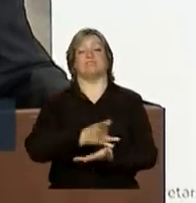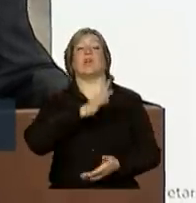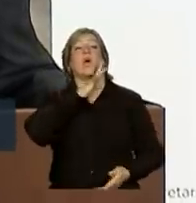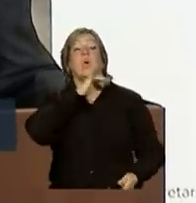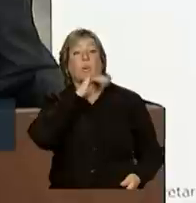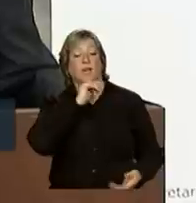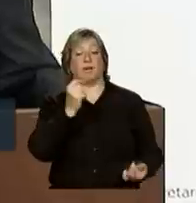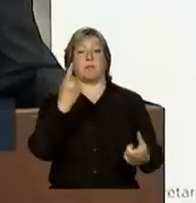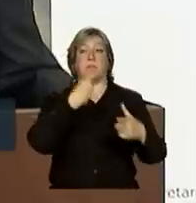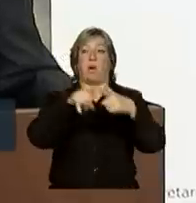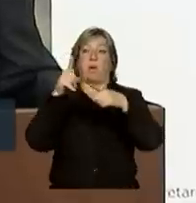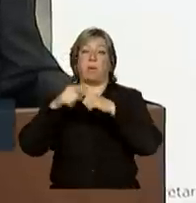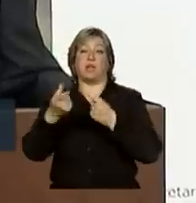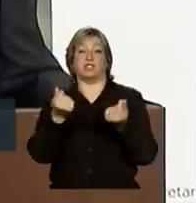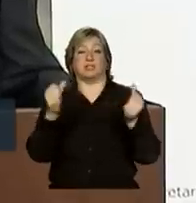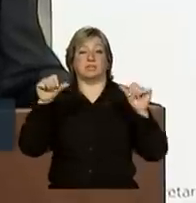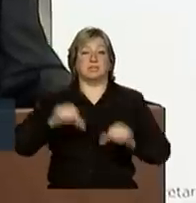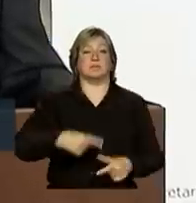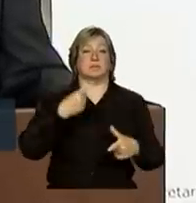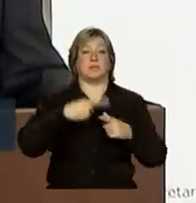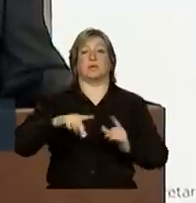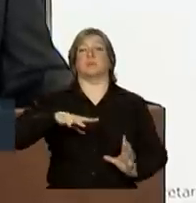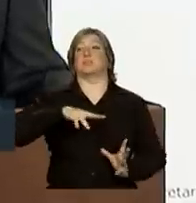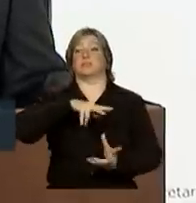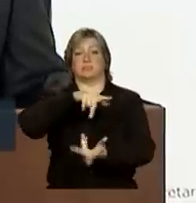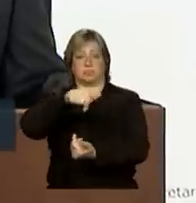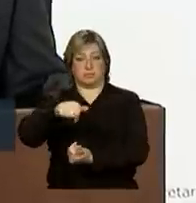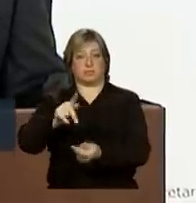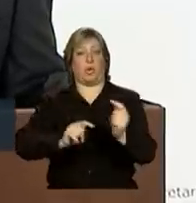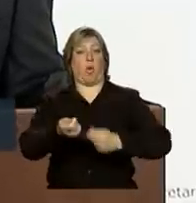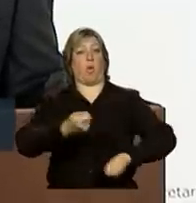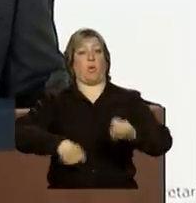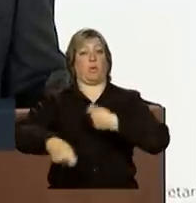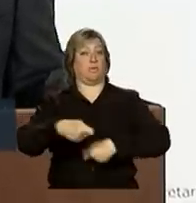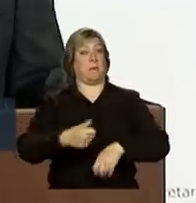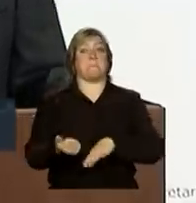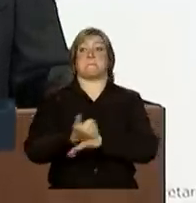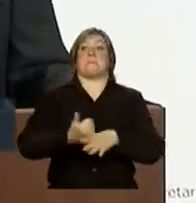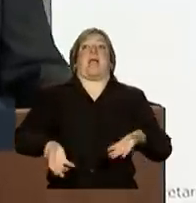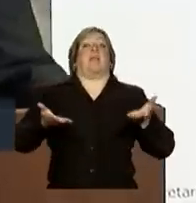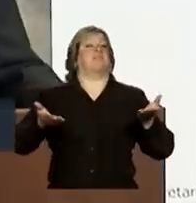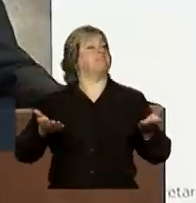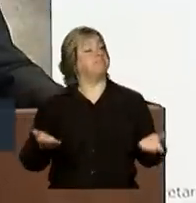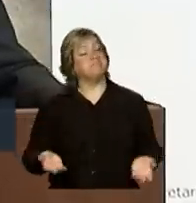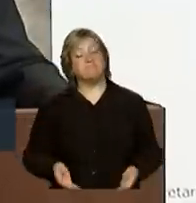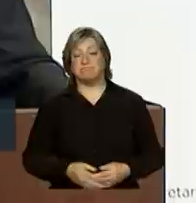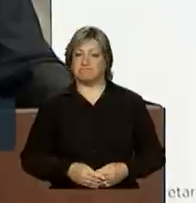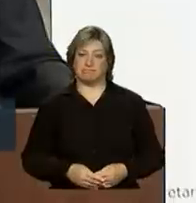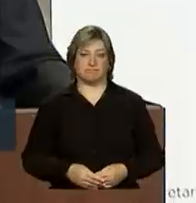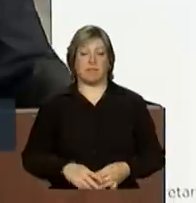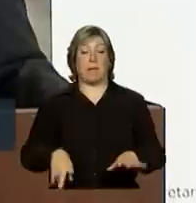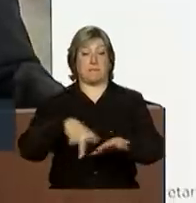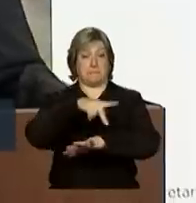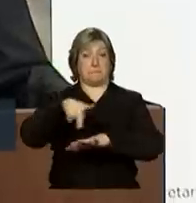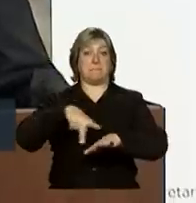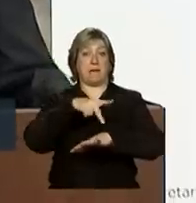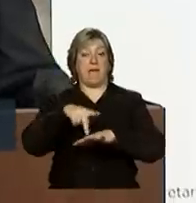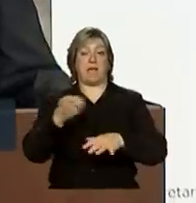O cenário da economia mundial não melhorou. Os países